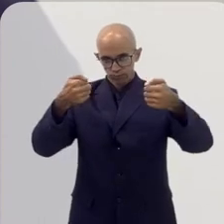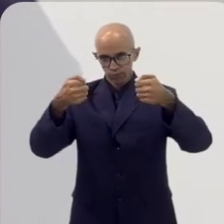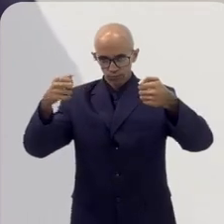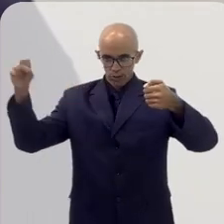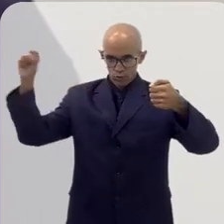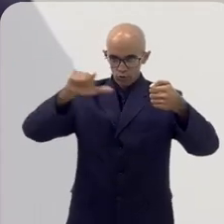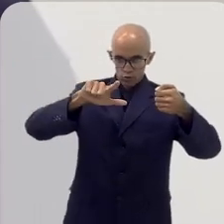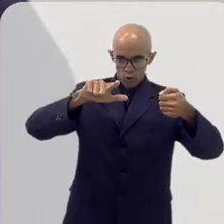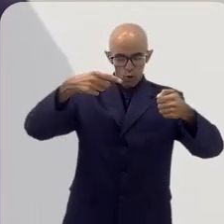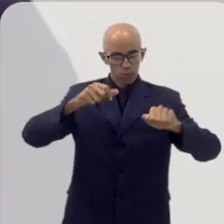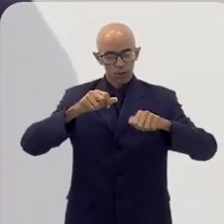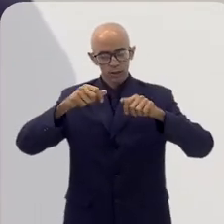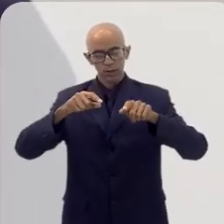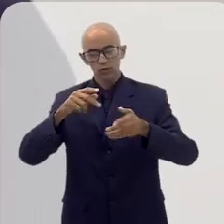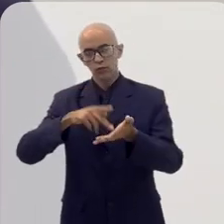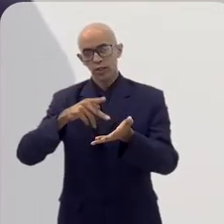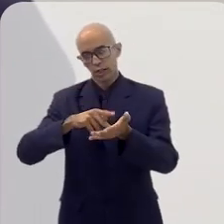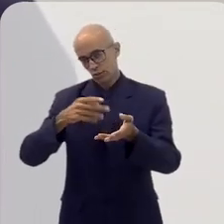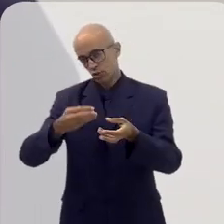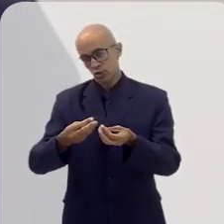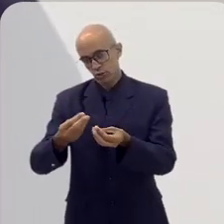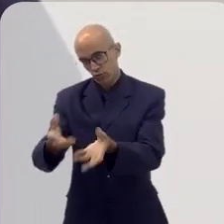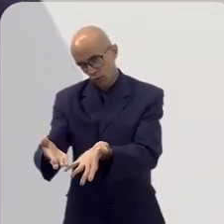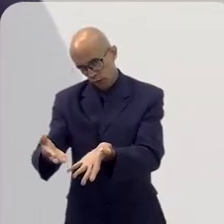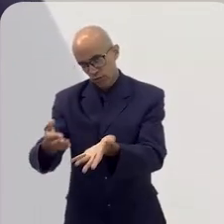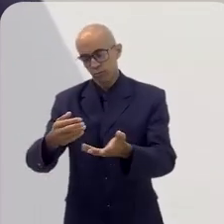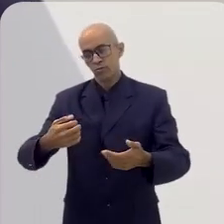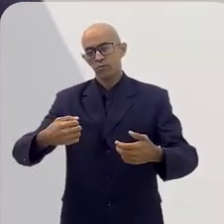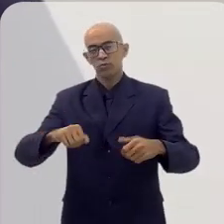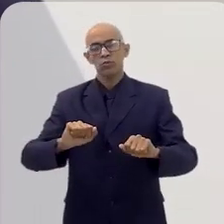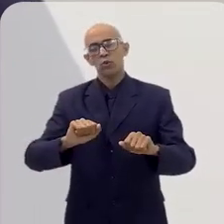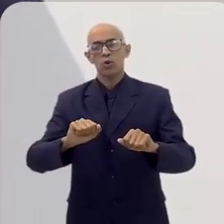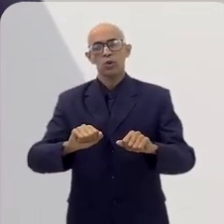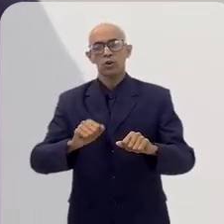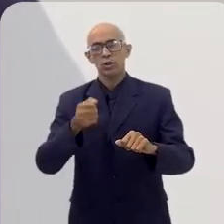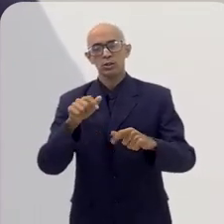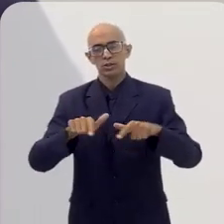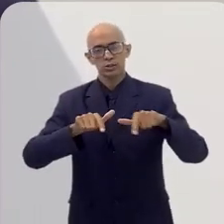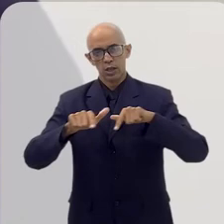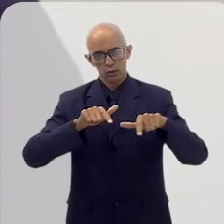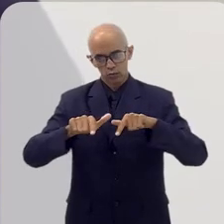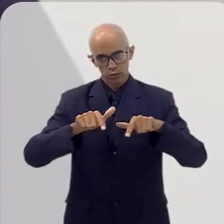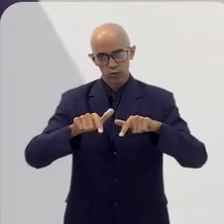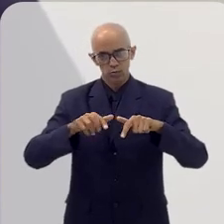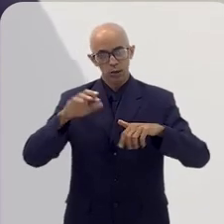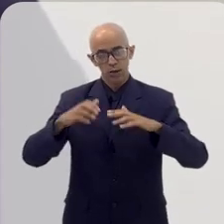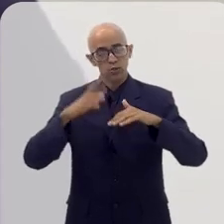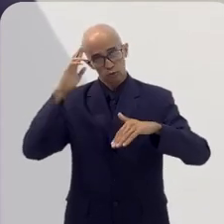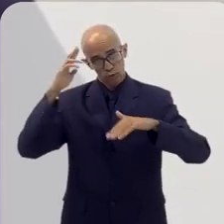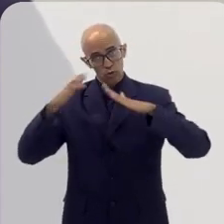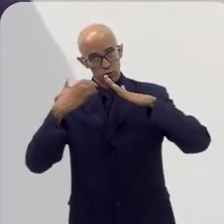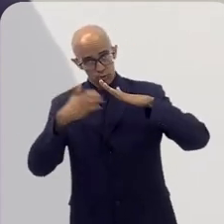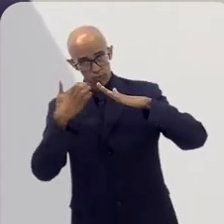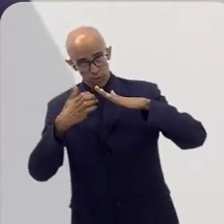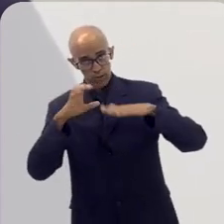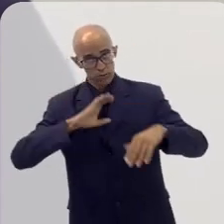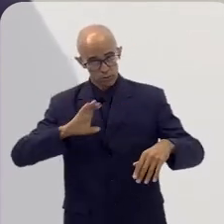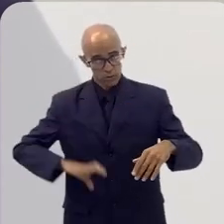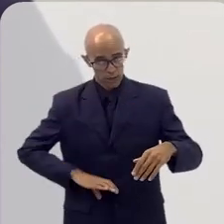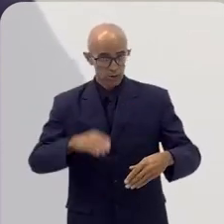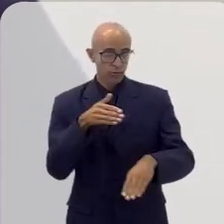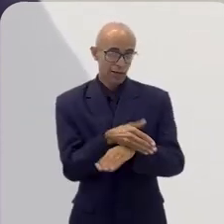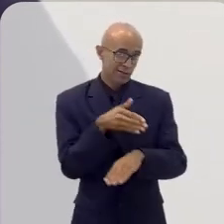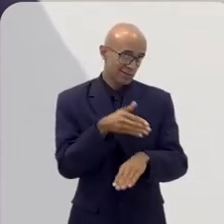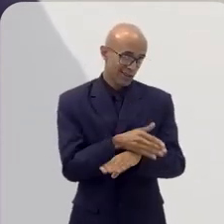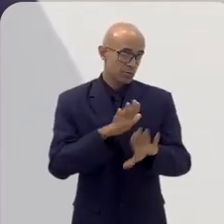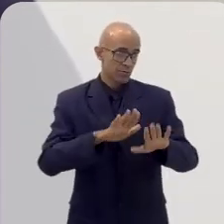de placas solares, enfim, para poder justamente a gente ser fornecedor dessa demanda que os empresários e os cidadãos